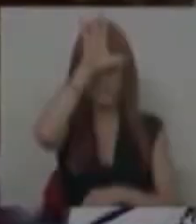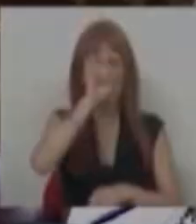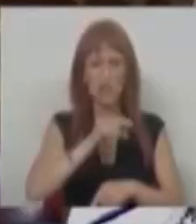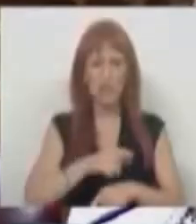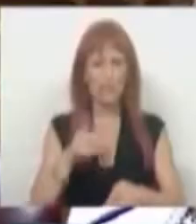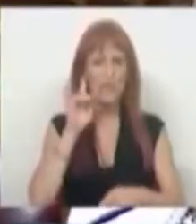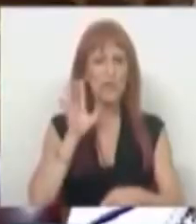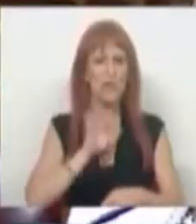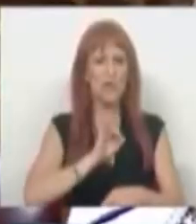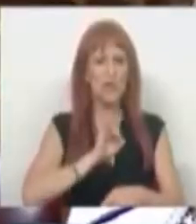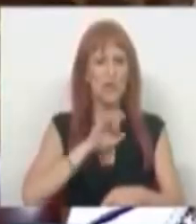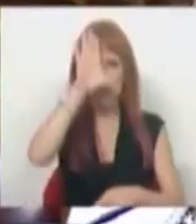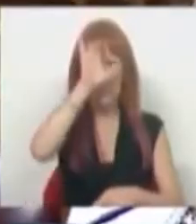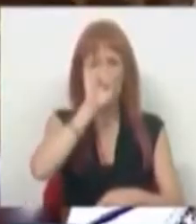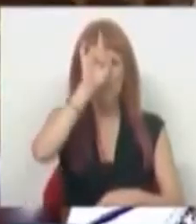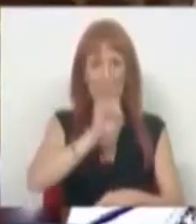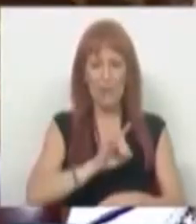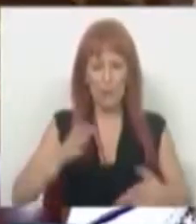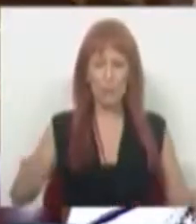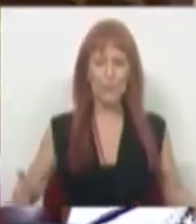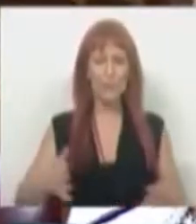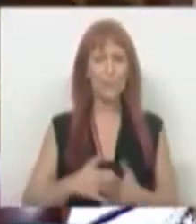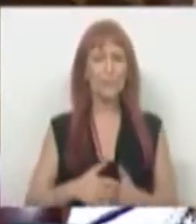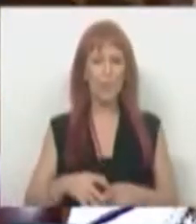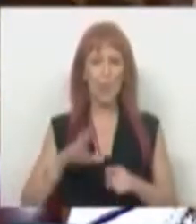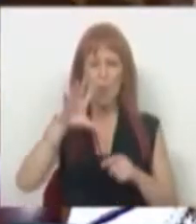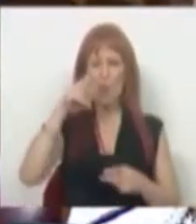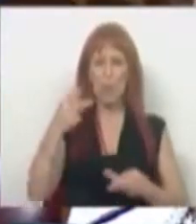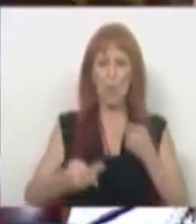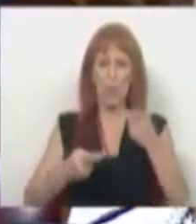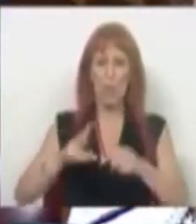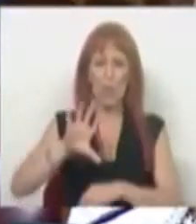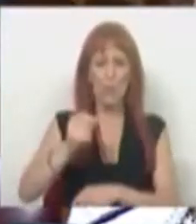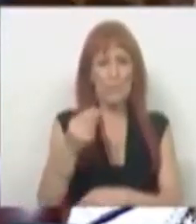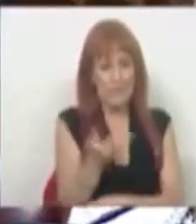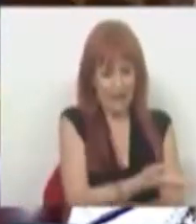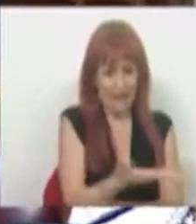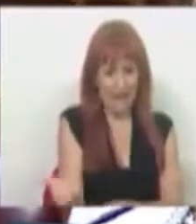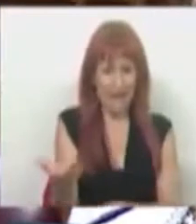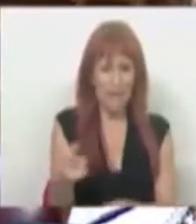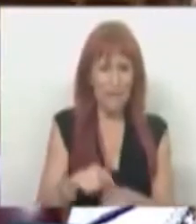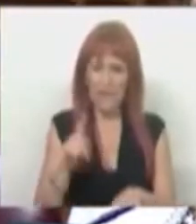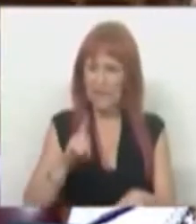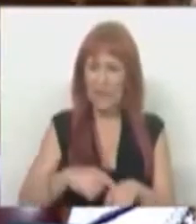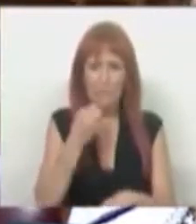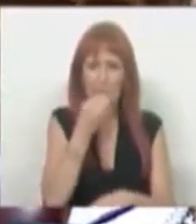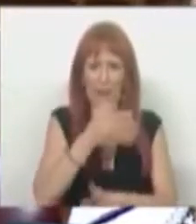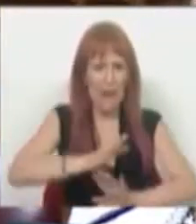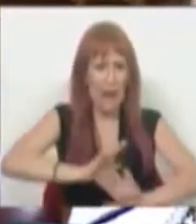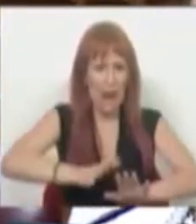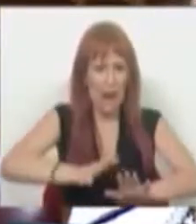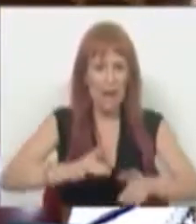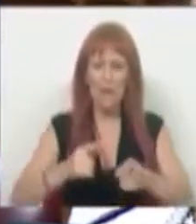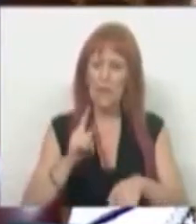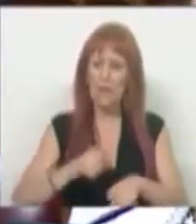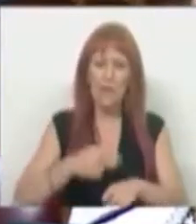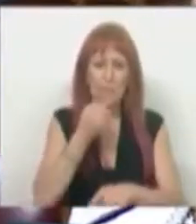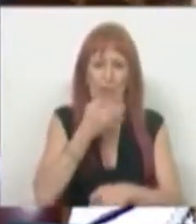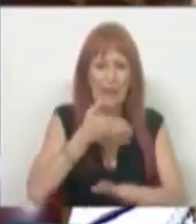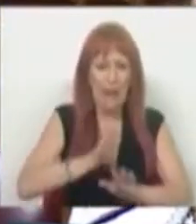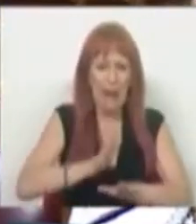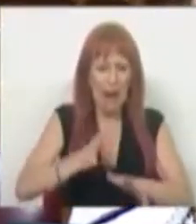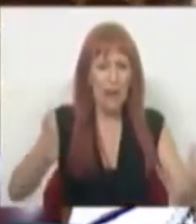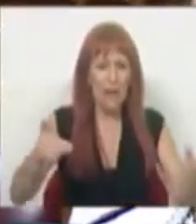Senhor Primeiro-Ministro, o Estado da Nação é este, não há tempo a perder. Não há tempo a perder